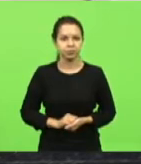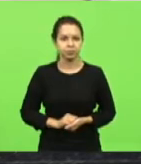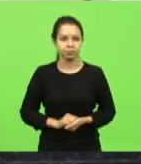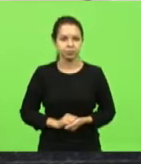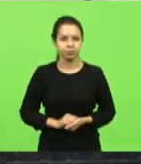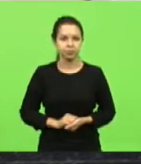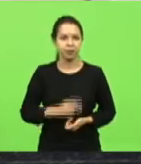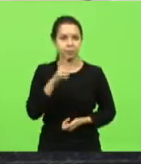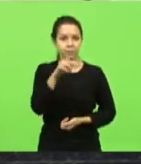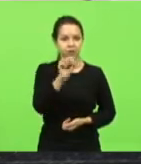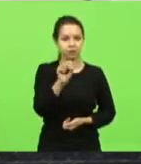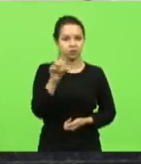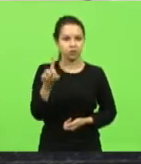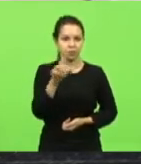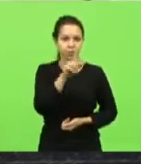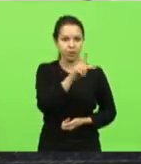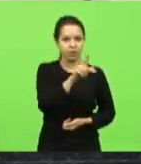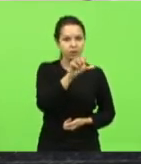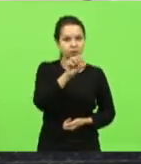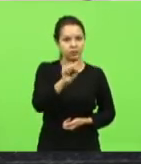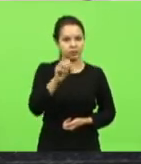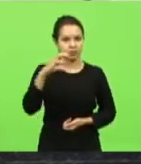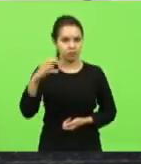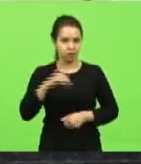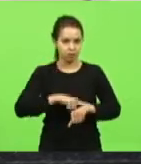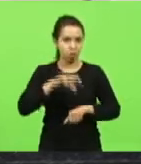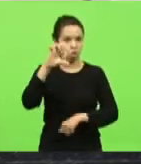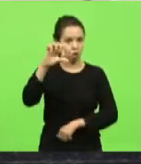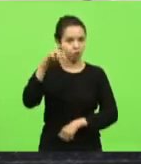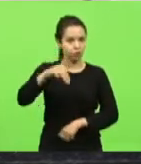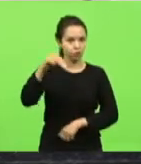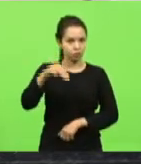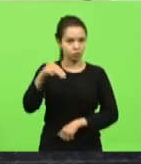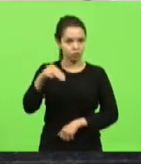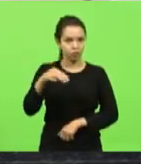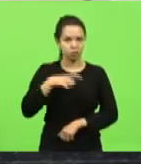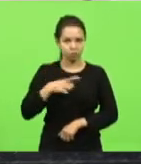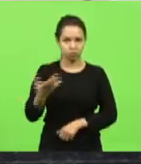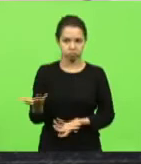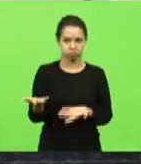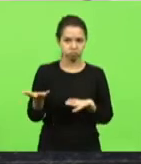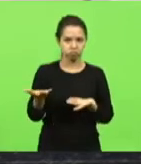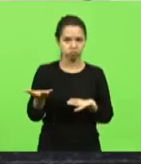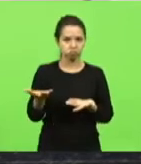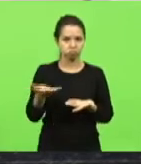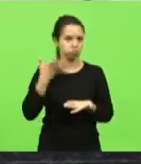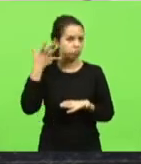PSDB PSC por 9 minutos alguém fará o uso da palavra